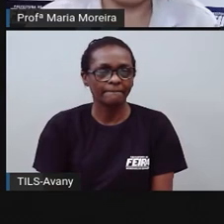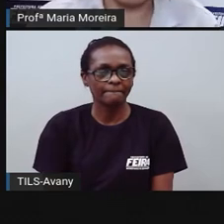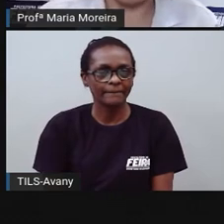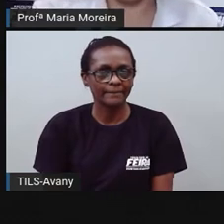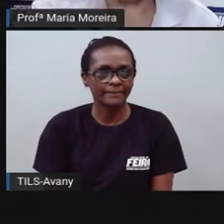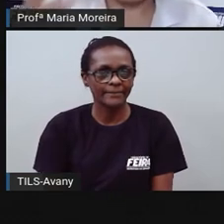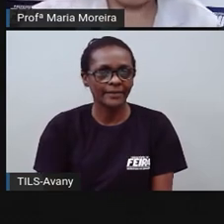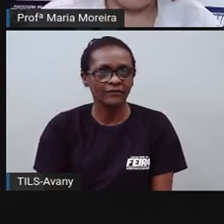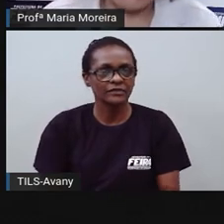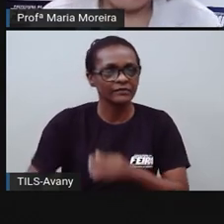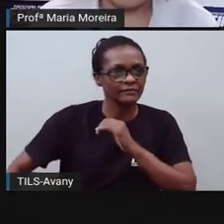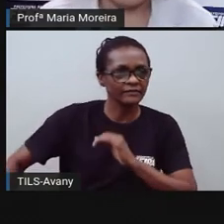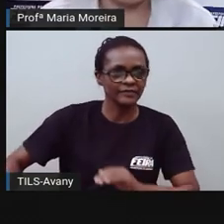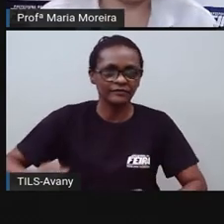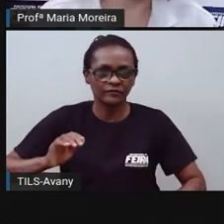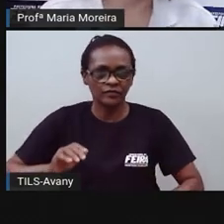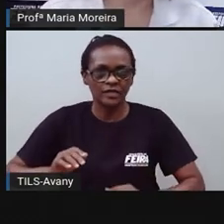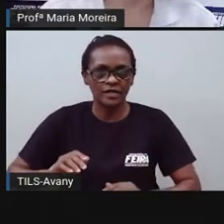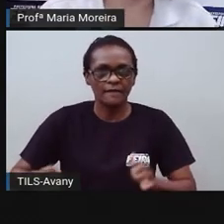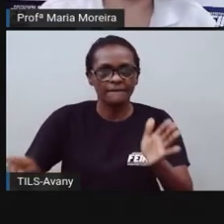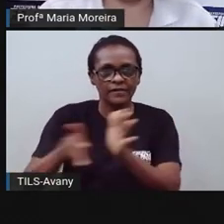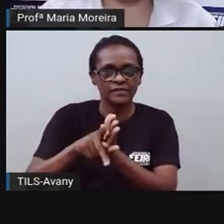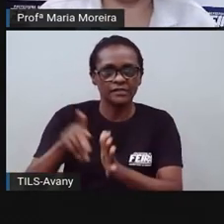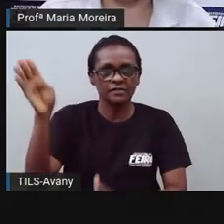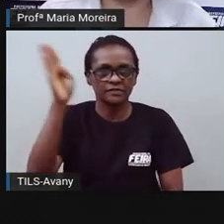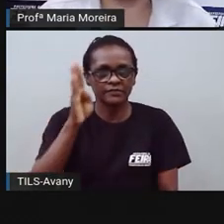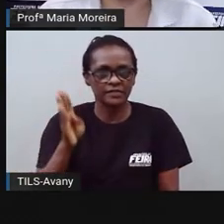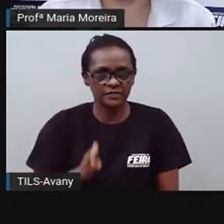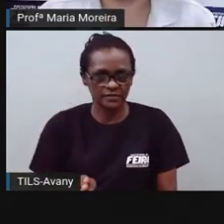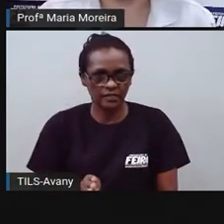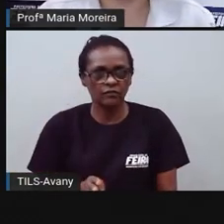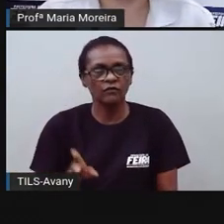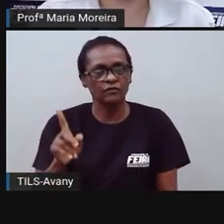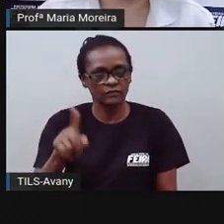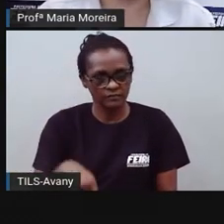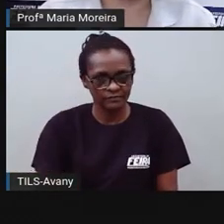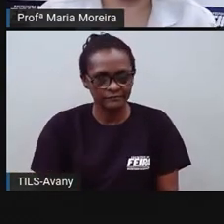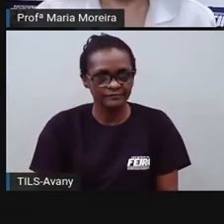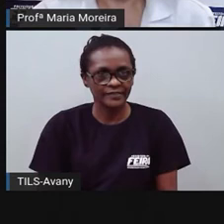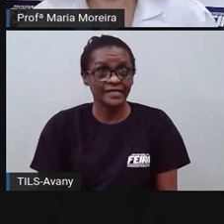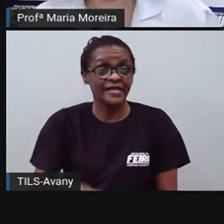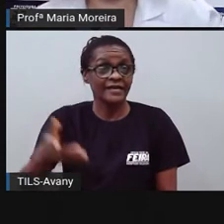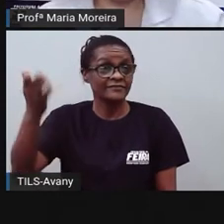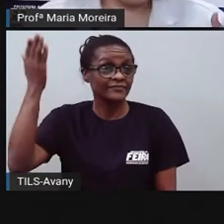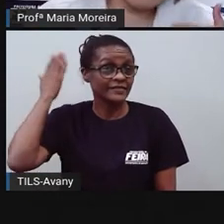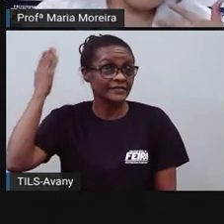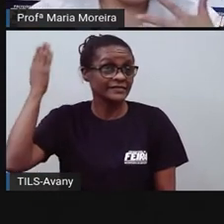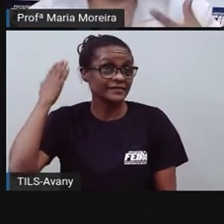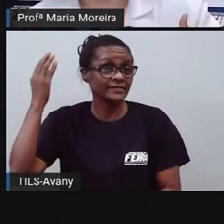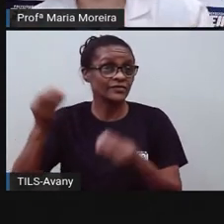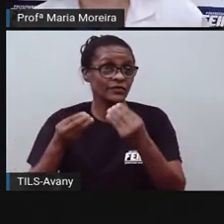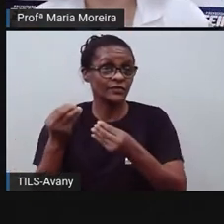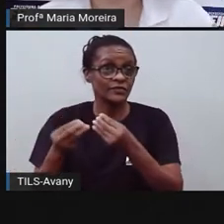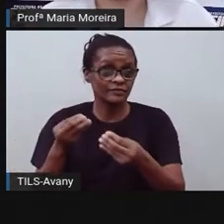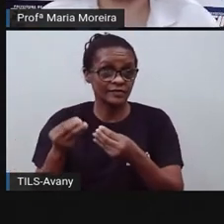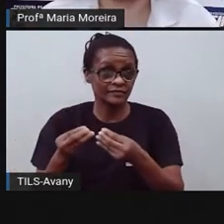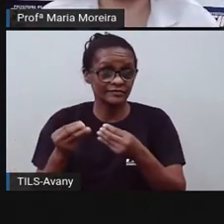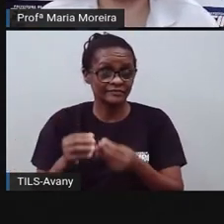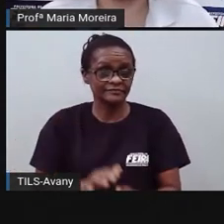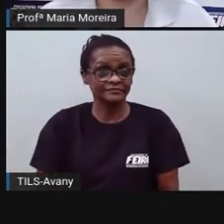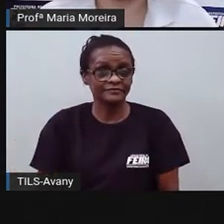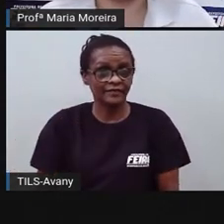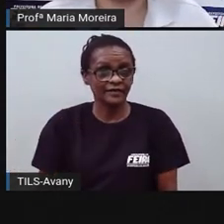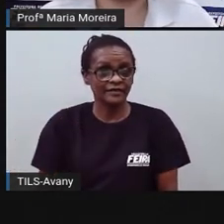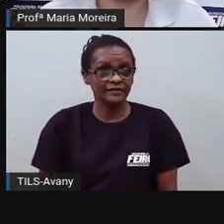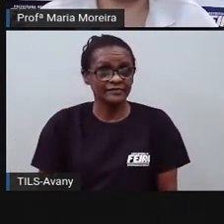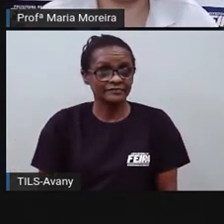capoeira era uma arte marcial, é uma arte marcial, né? aí o que que acontecia? Para de passar aí na época